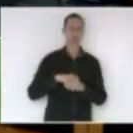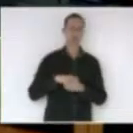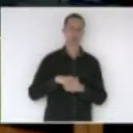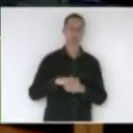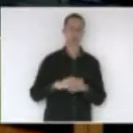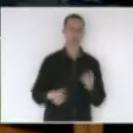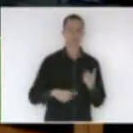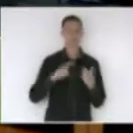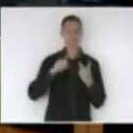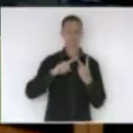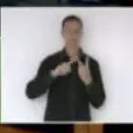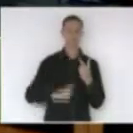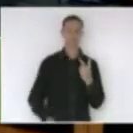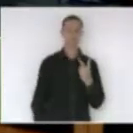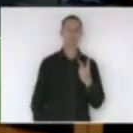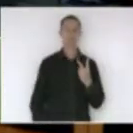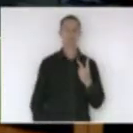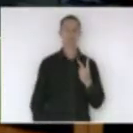observação,